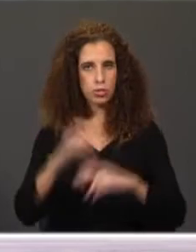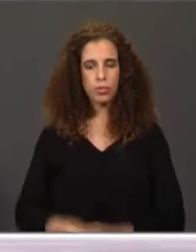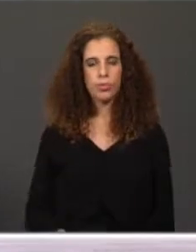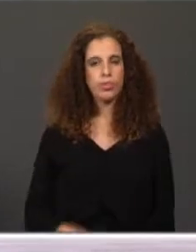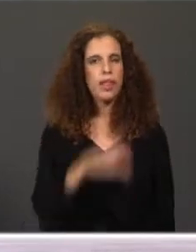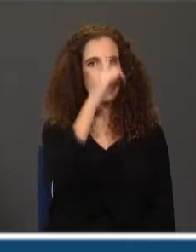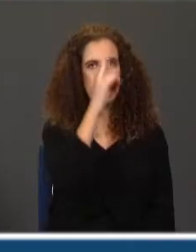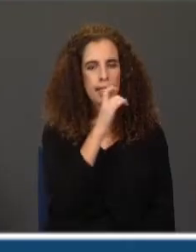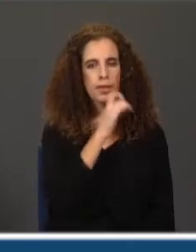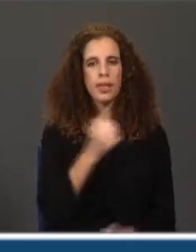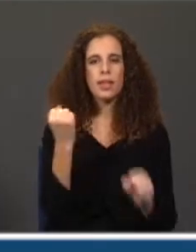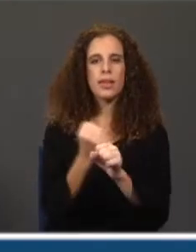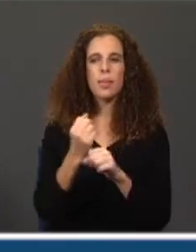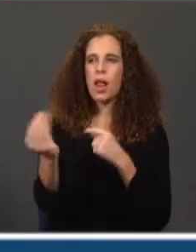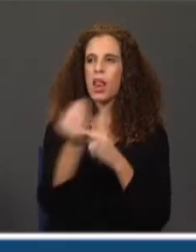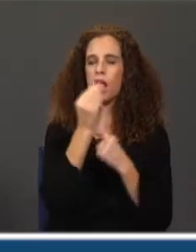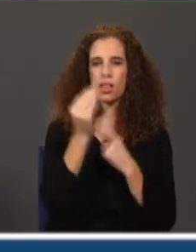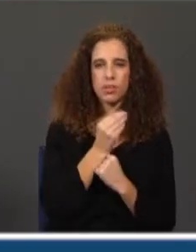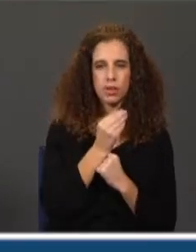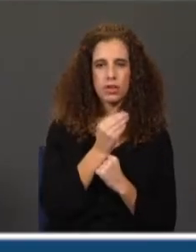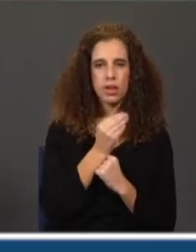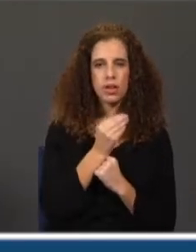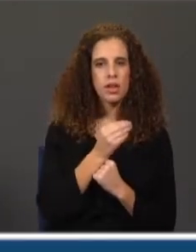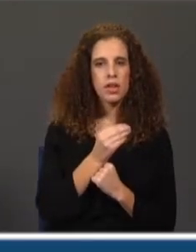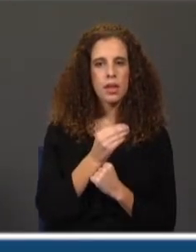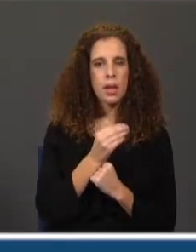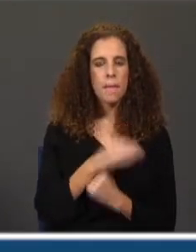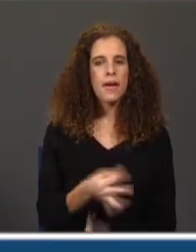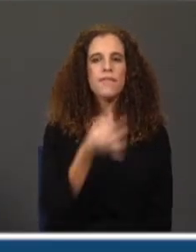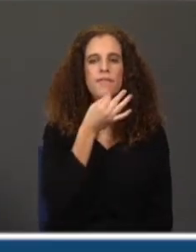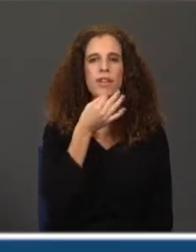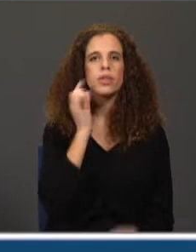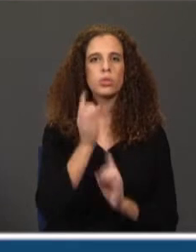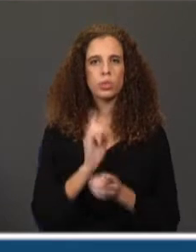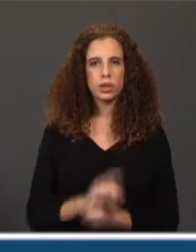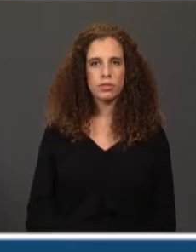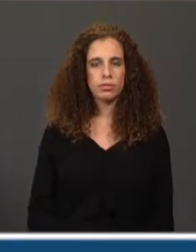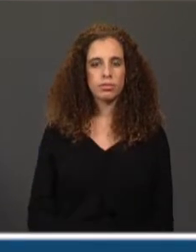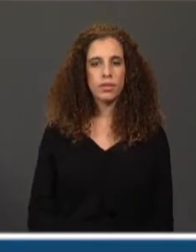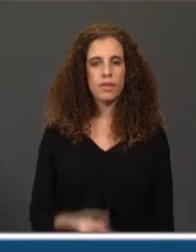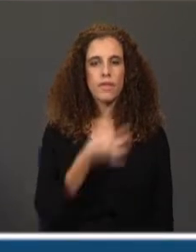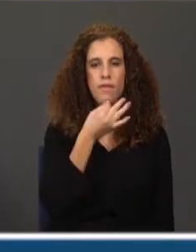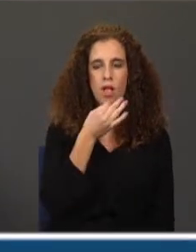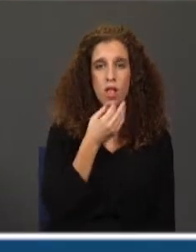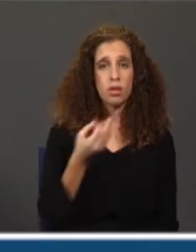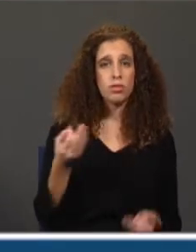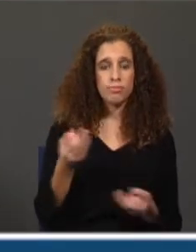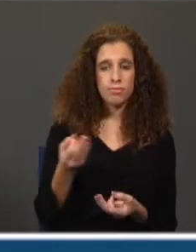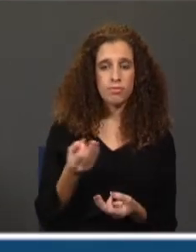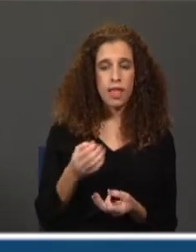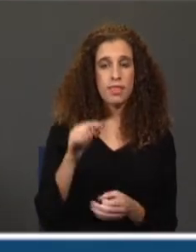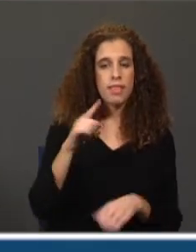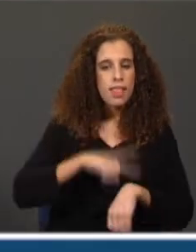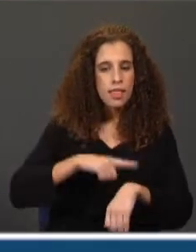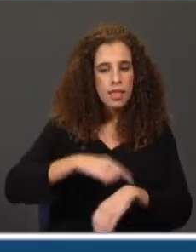Lembras-te? Trabalho alimentar? Então, ele usa para se referir a quê? Para se referir ao facto de, naquele